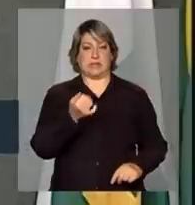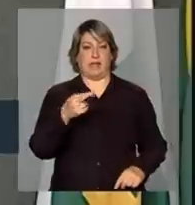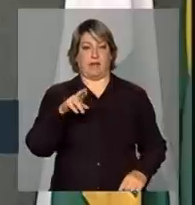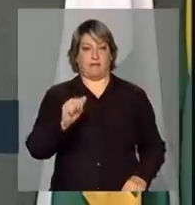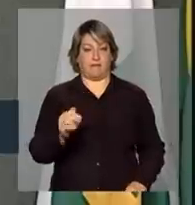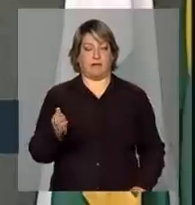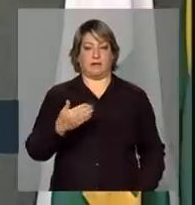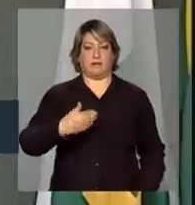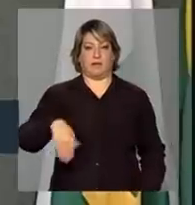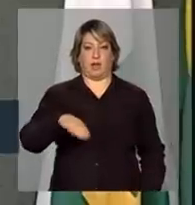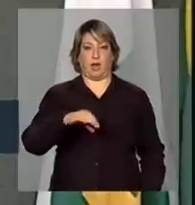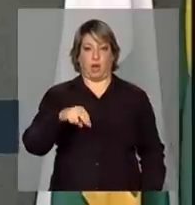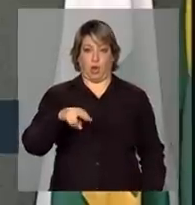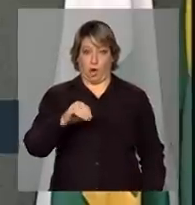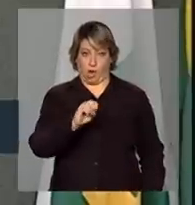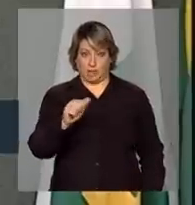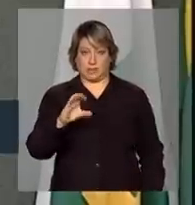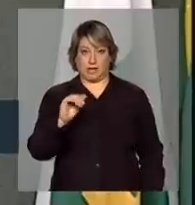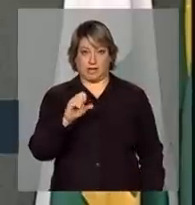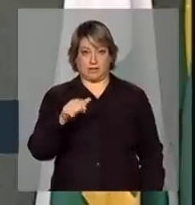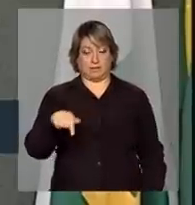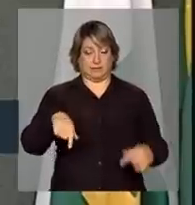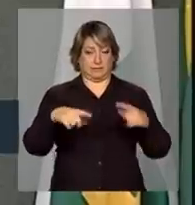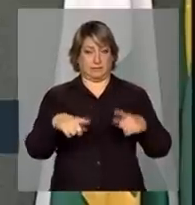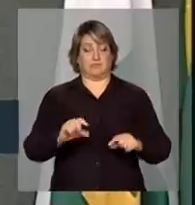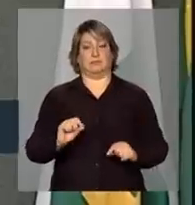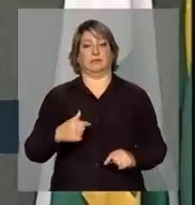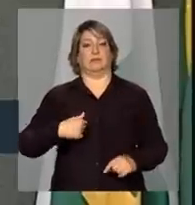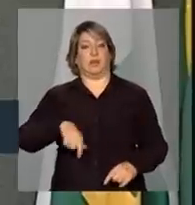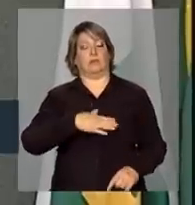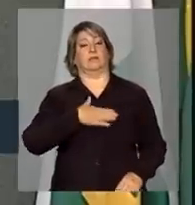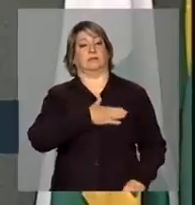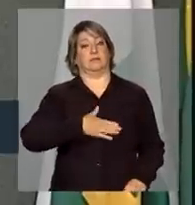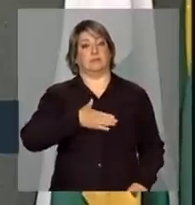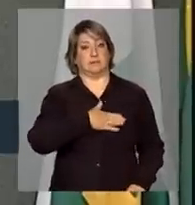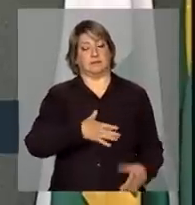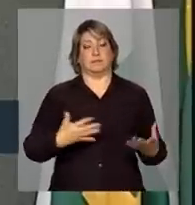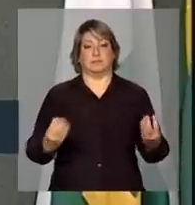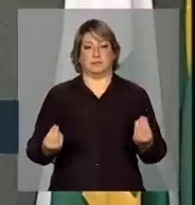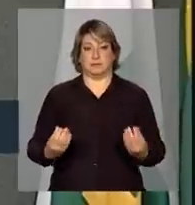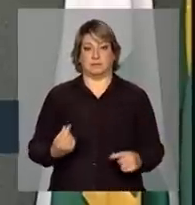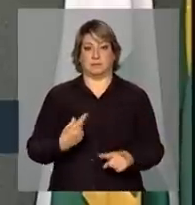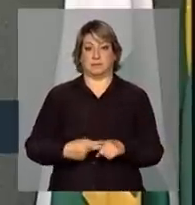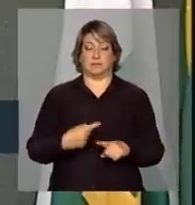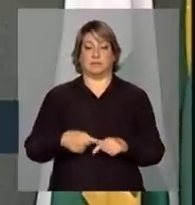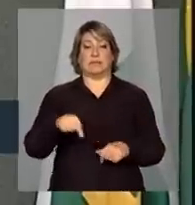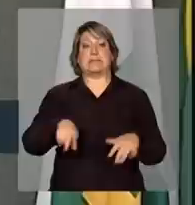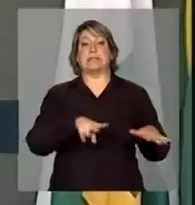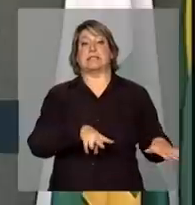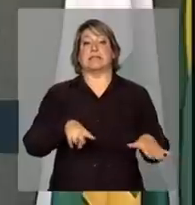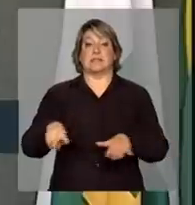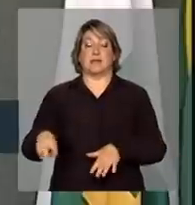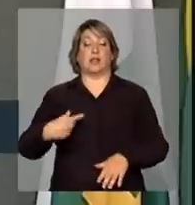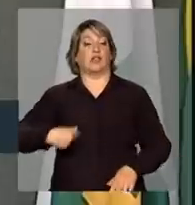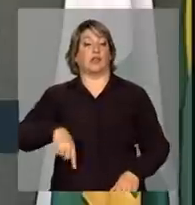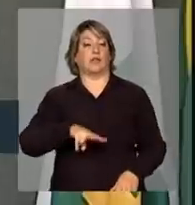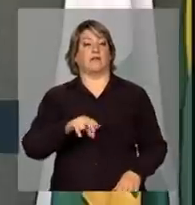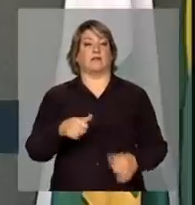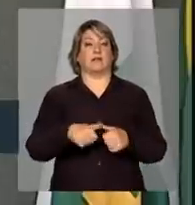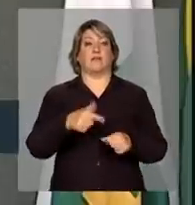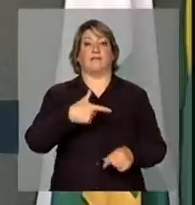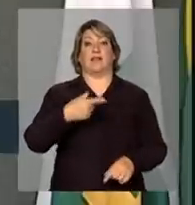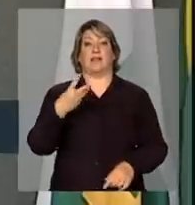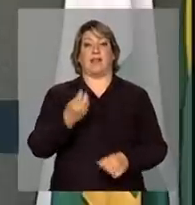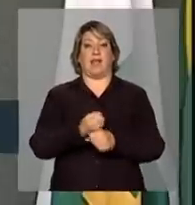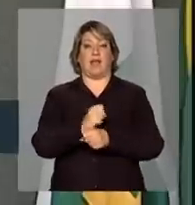neste auditório. Isso, para nós, é uma grande satisfação. Ainda mais na semana em que nós estaremos fazendo 23